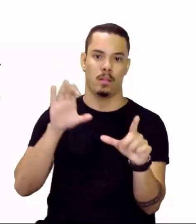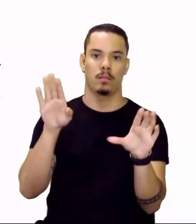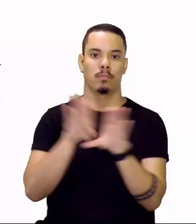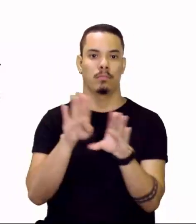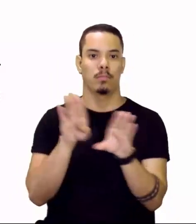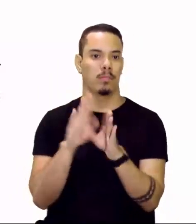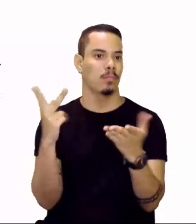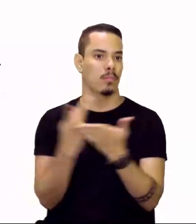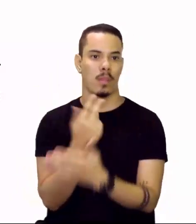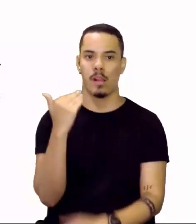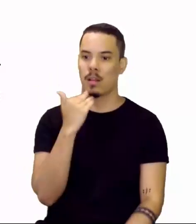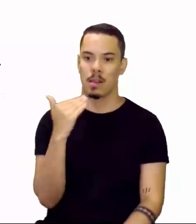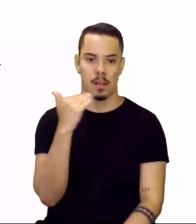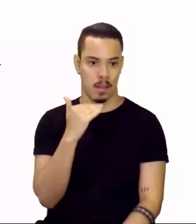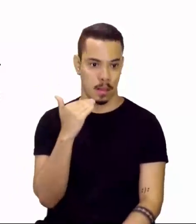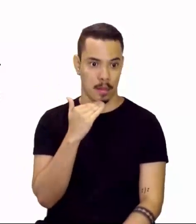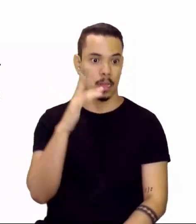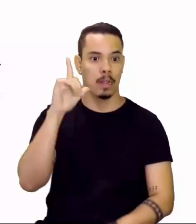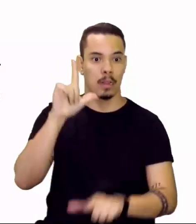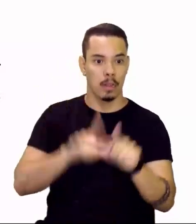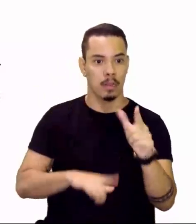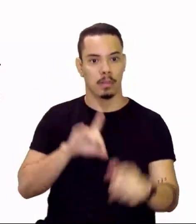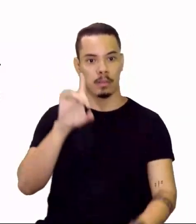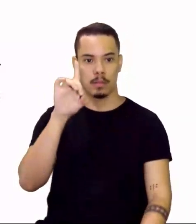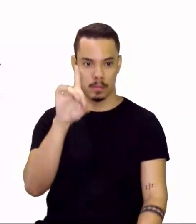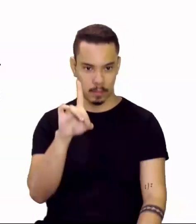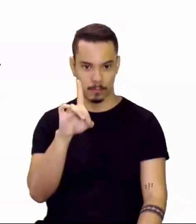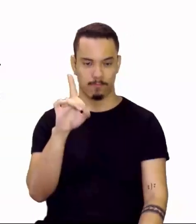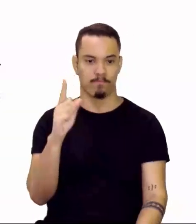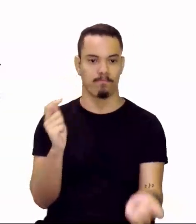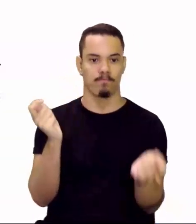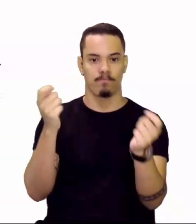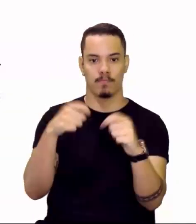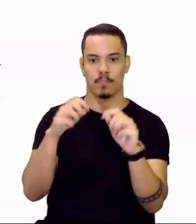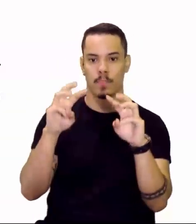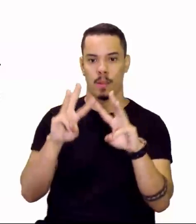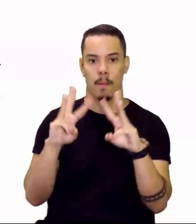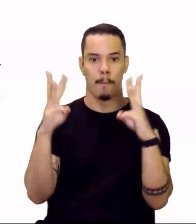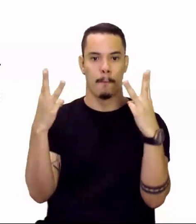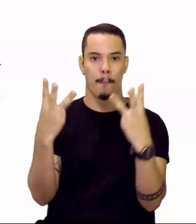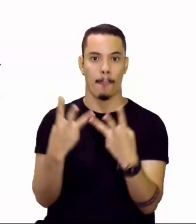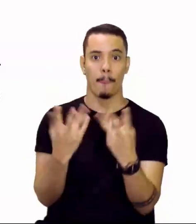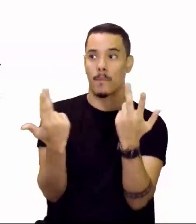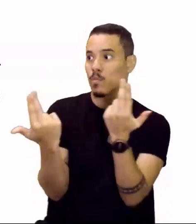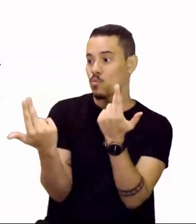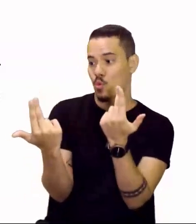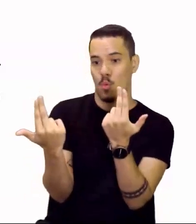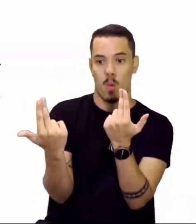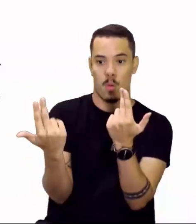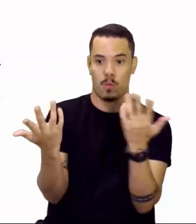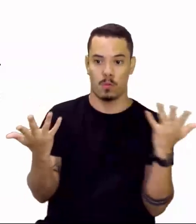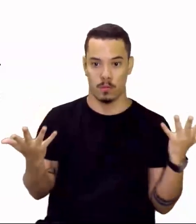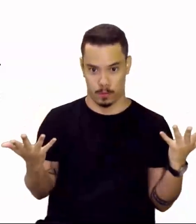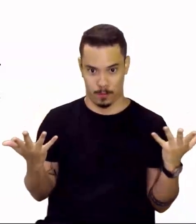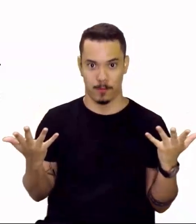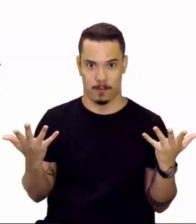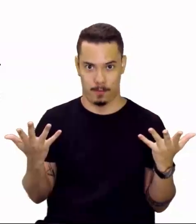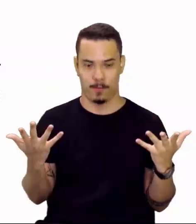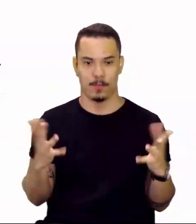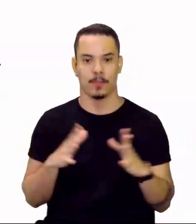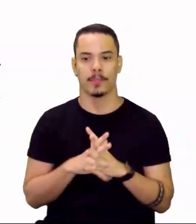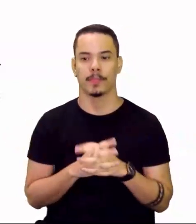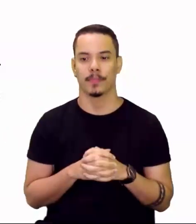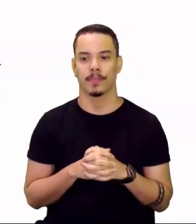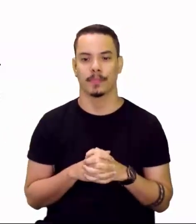está errada. Letra D, possuem a mesma massa atômica.